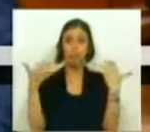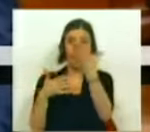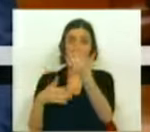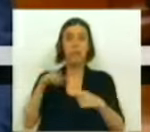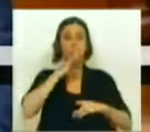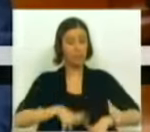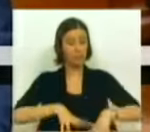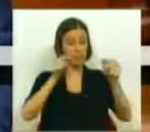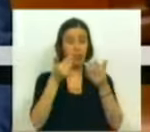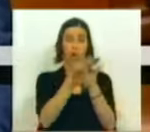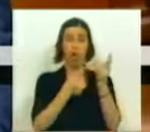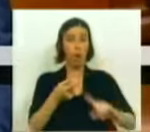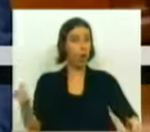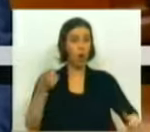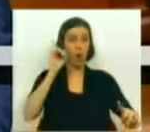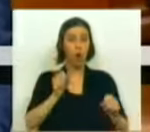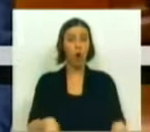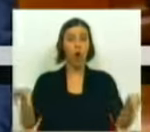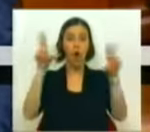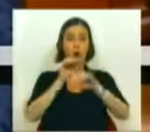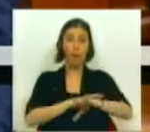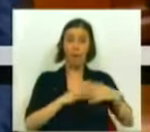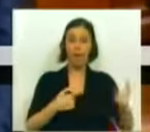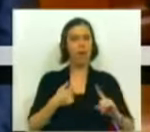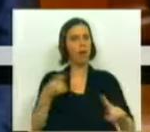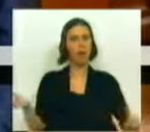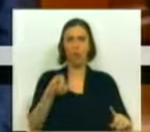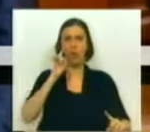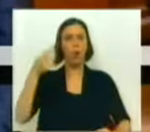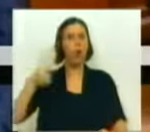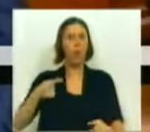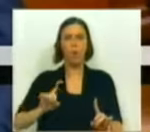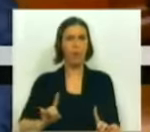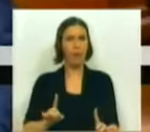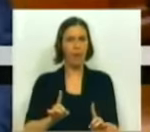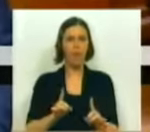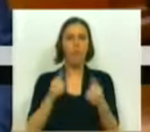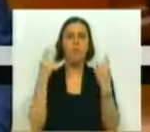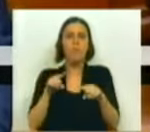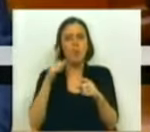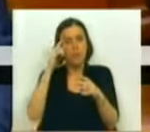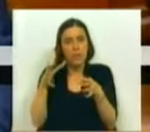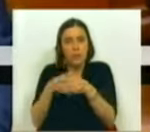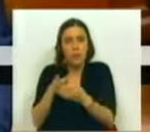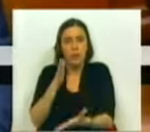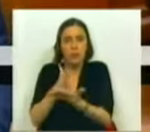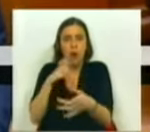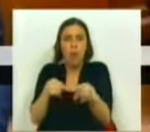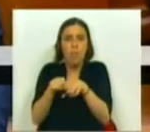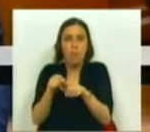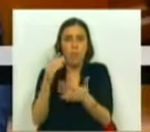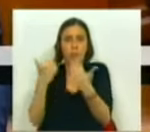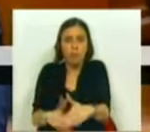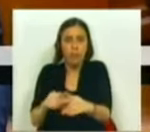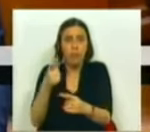económico não é património desta nova esquerda, também não é ou não deve ser um reduto de economistas ou de políticas